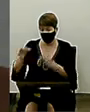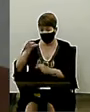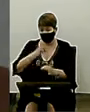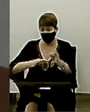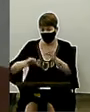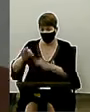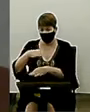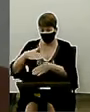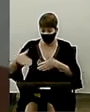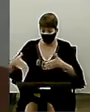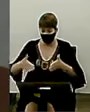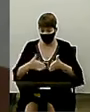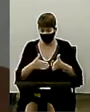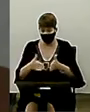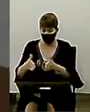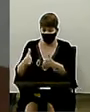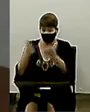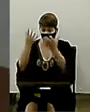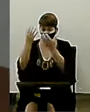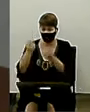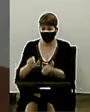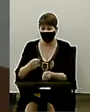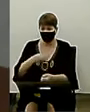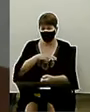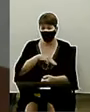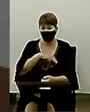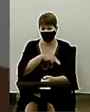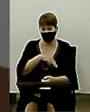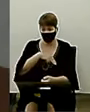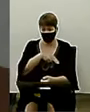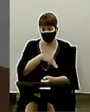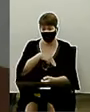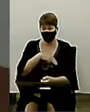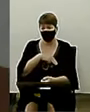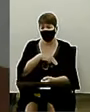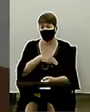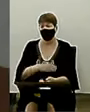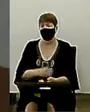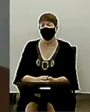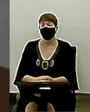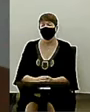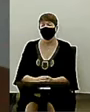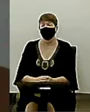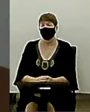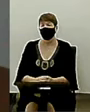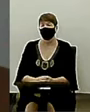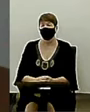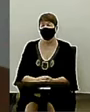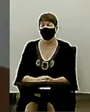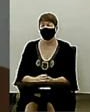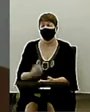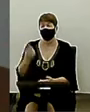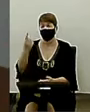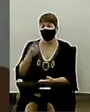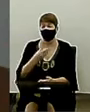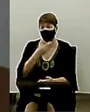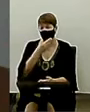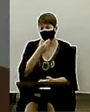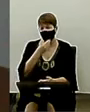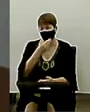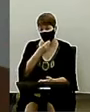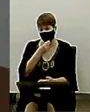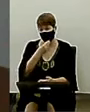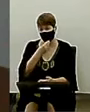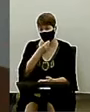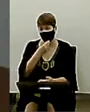missionários. Depois, o ministério do reverendo John Boyle. Eu falava Boyle, agora aprendi lá no Supremo Conselho, que é Boyle.